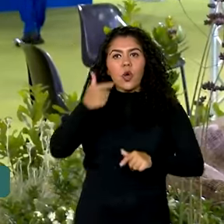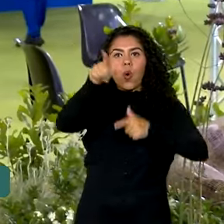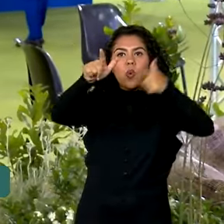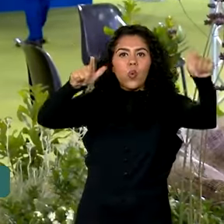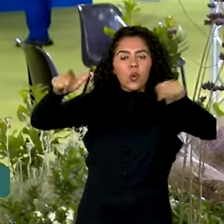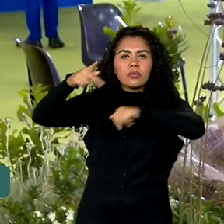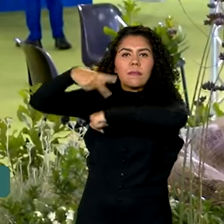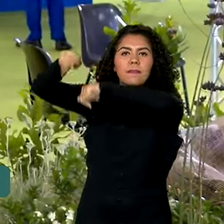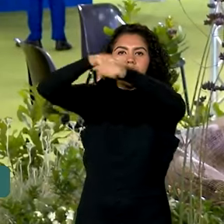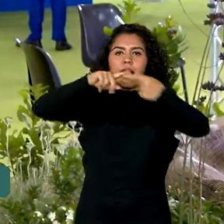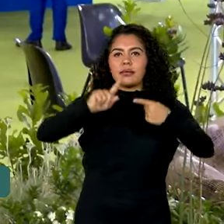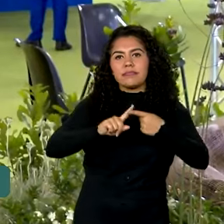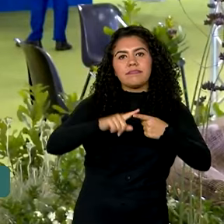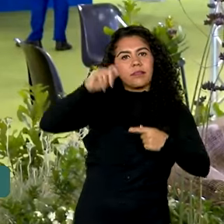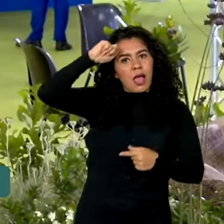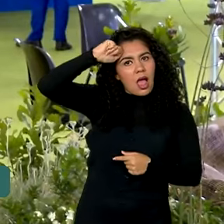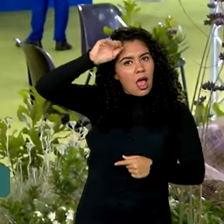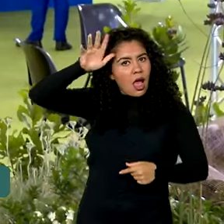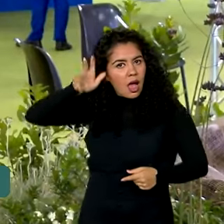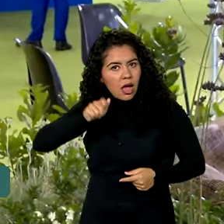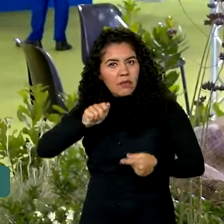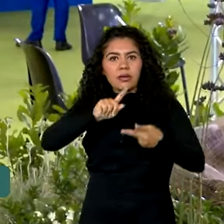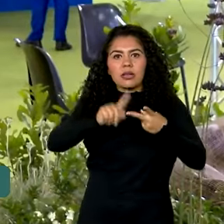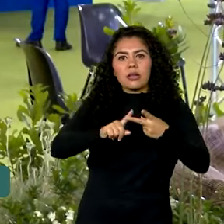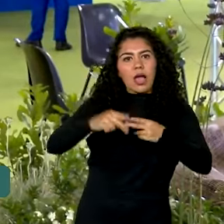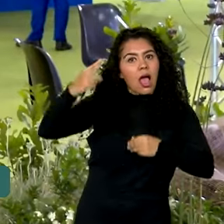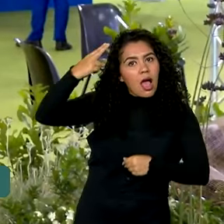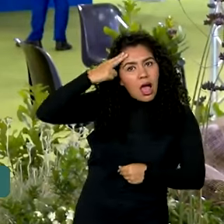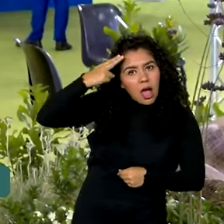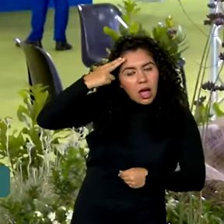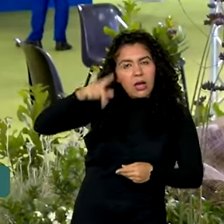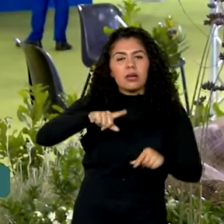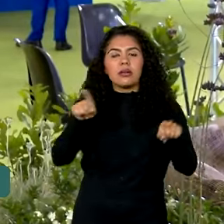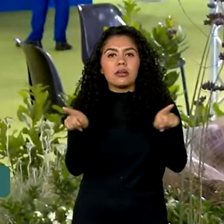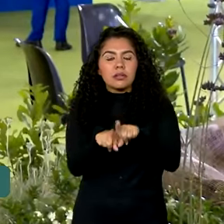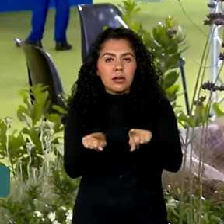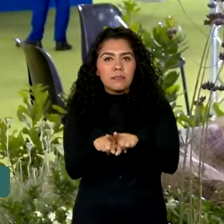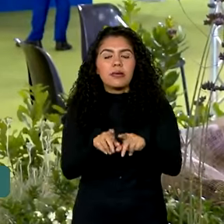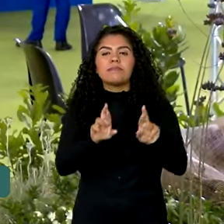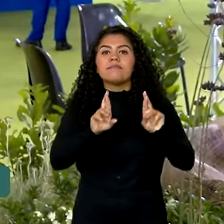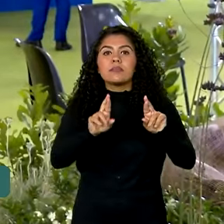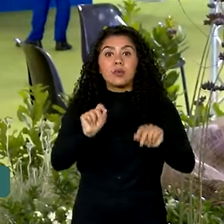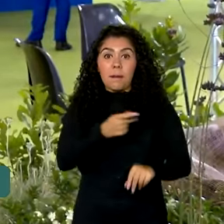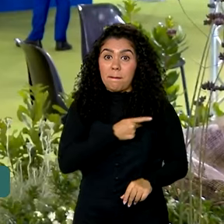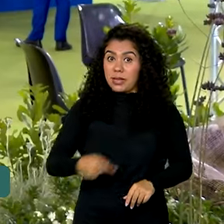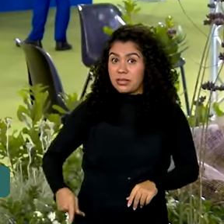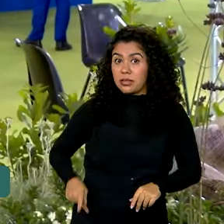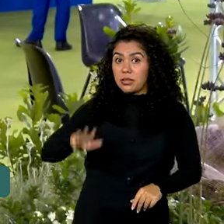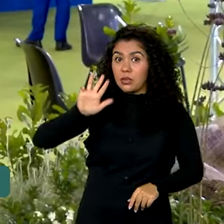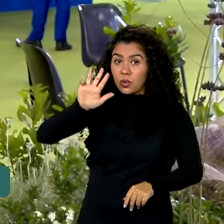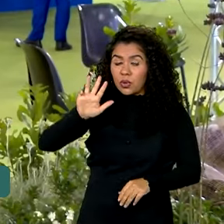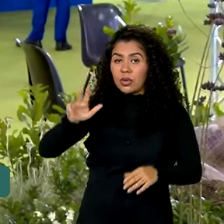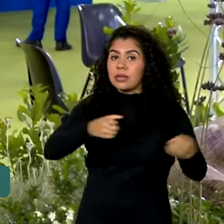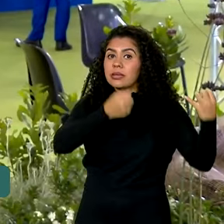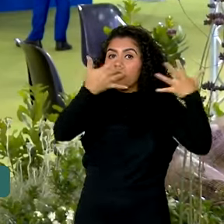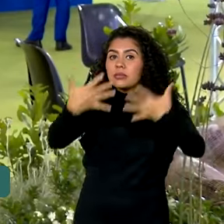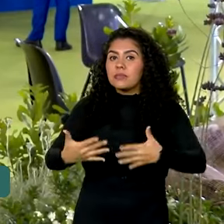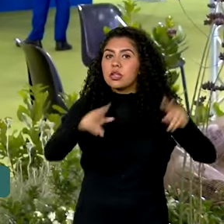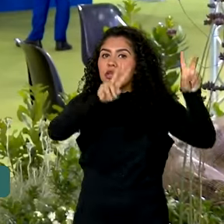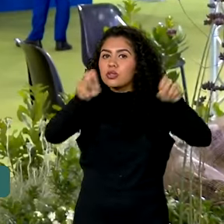como África do Sul, Emirados Árabes Unidos. E a expectativa é de que o presidente Lula fale sobre